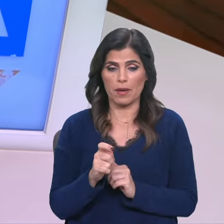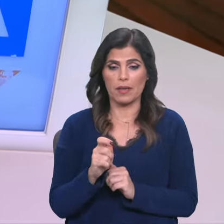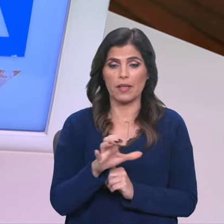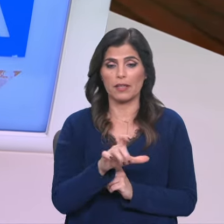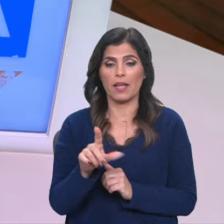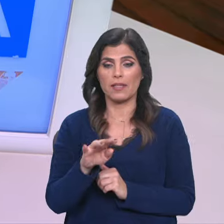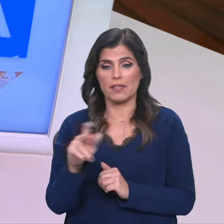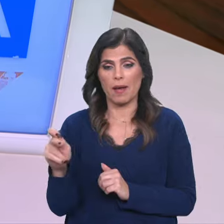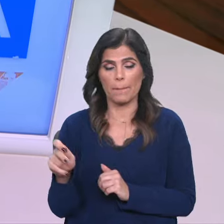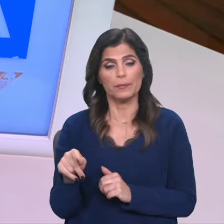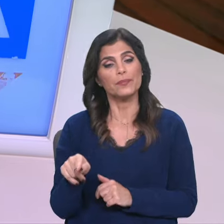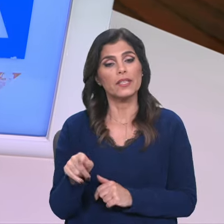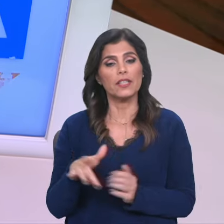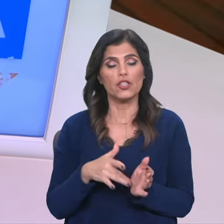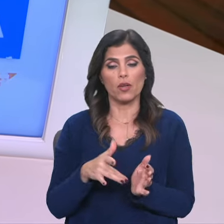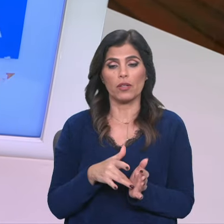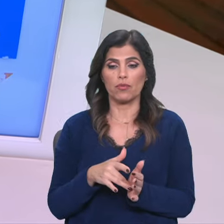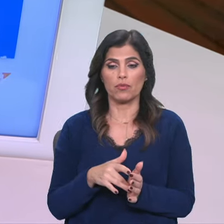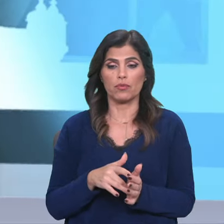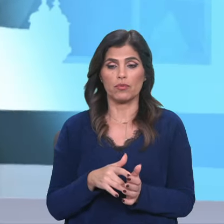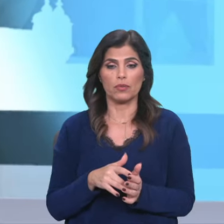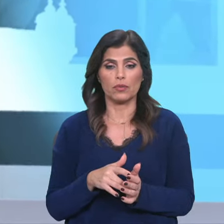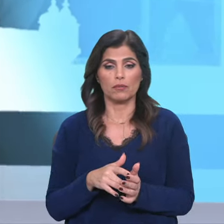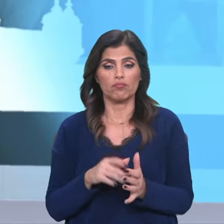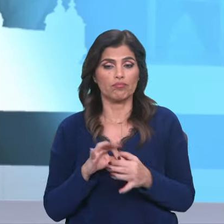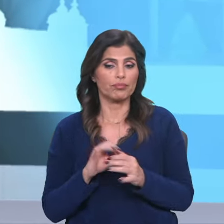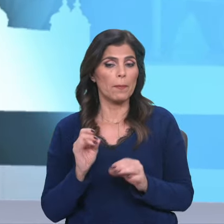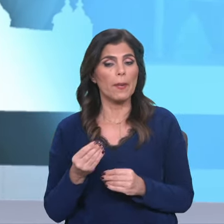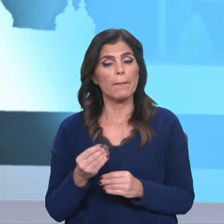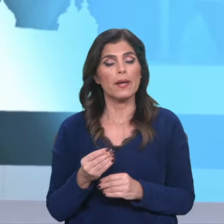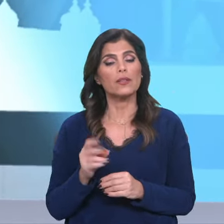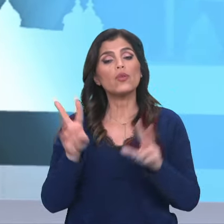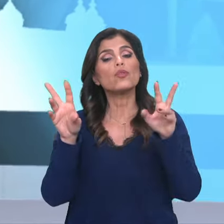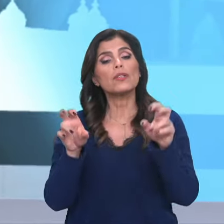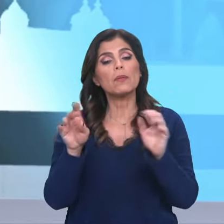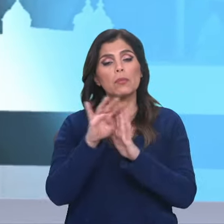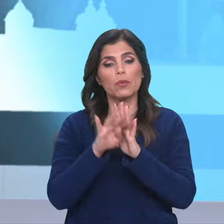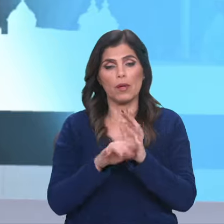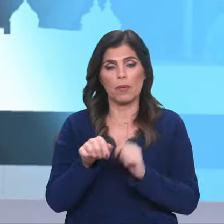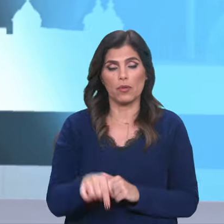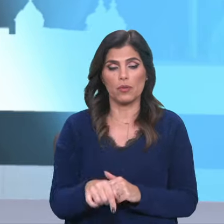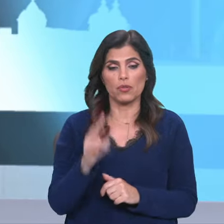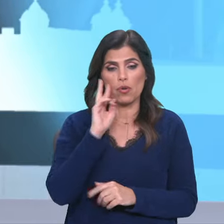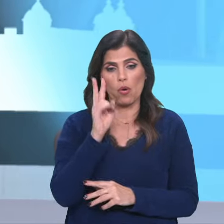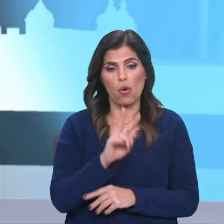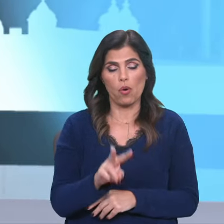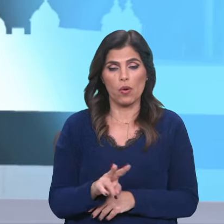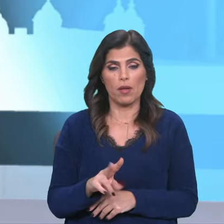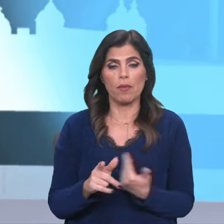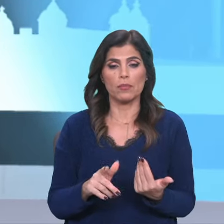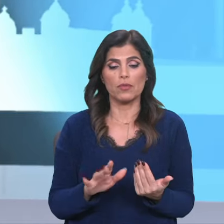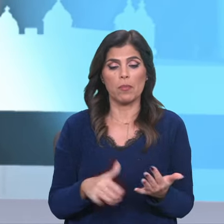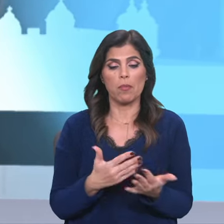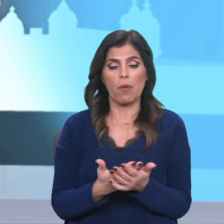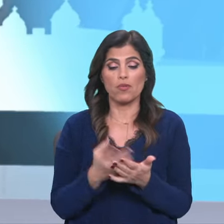este é um livro que encaixa bem, ao fim e ao cabo, na temática do nosso programa de hoje, em que olhamos a proposta bíblica.